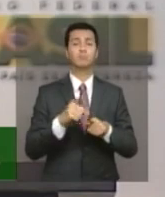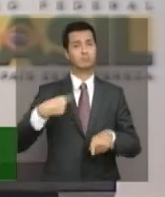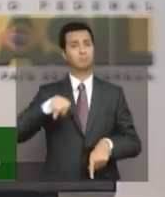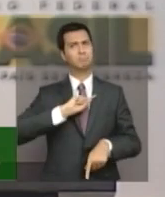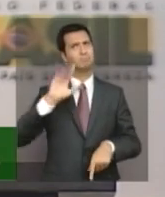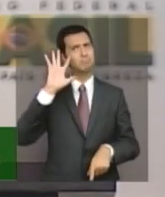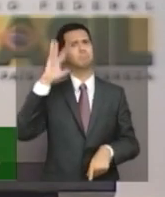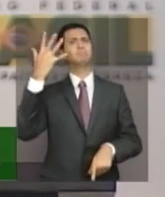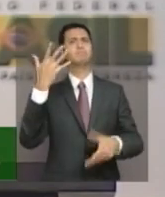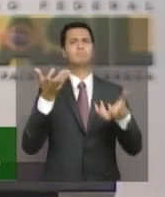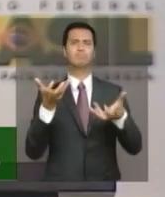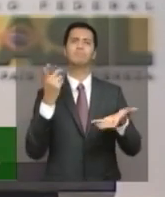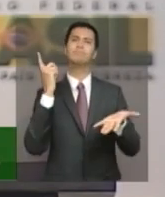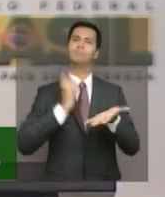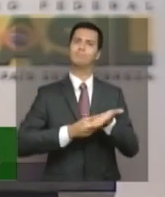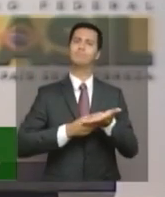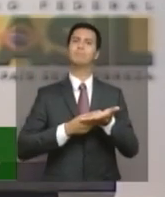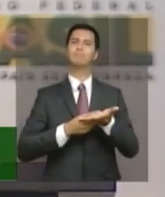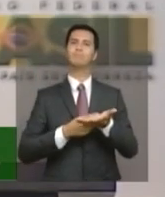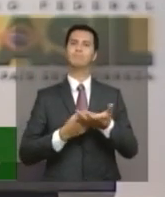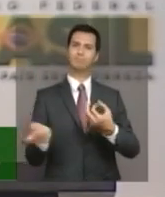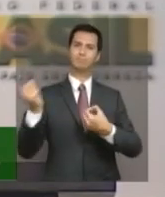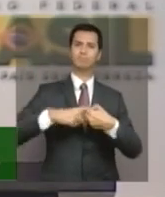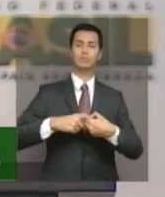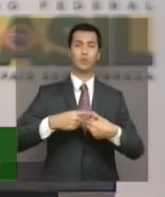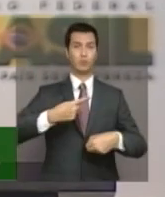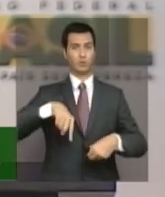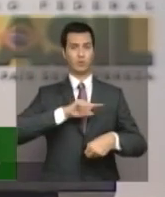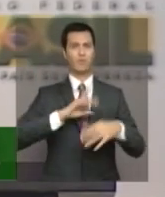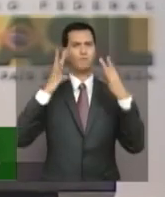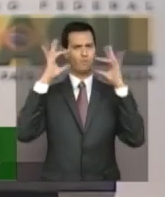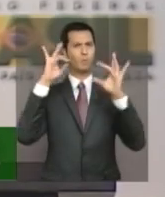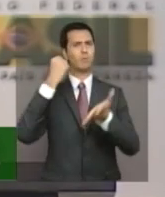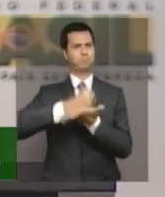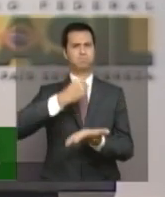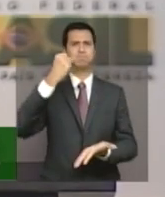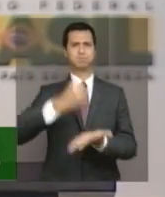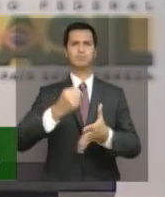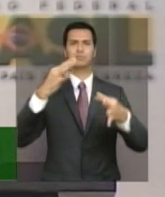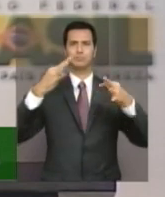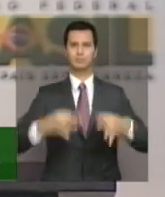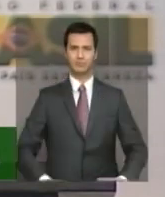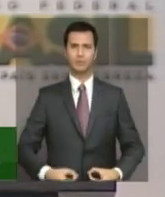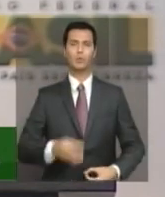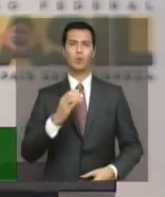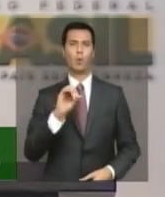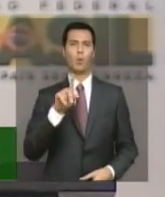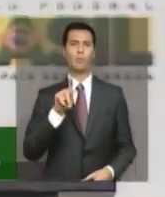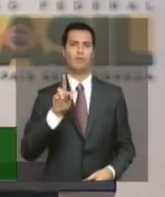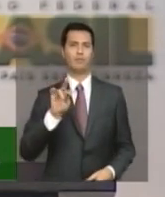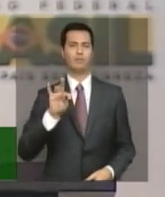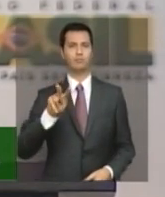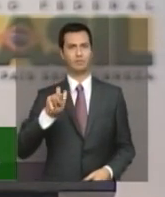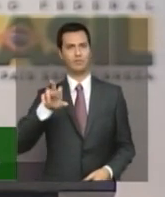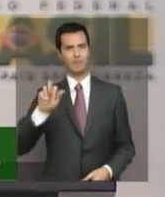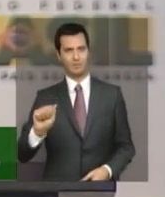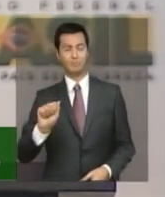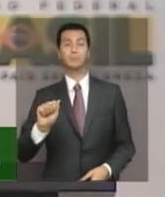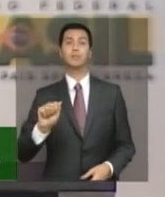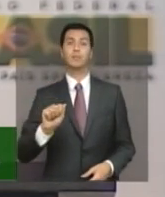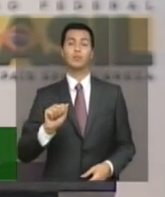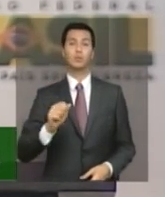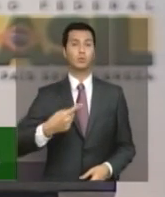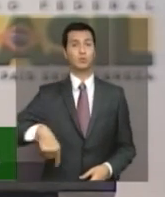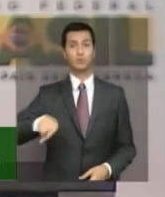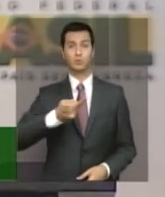cooperativa. Em 2007 nós fomos formalizados e enquanto nós não tínhamos a... porque nós